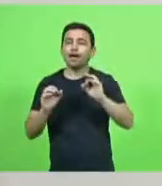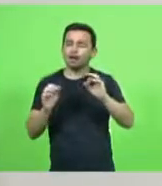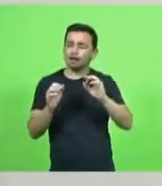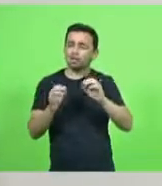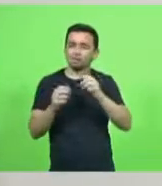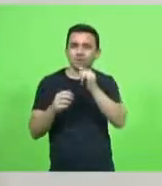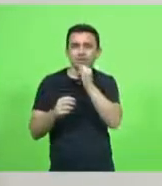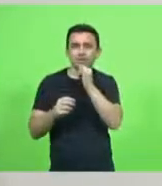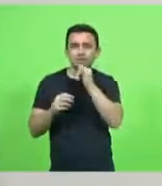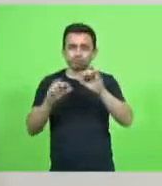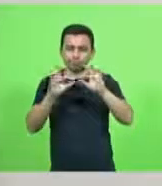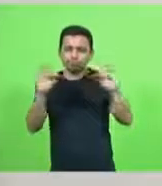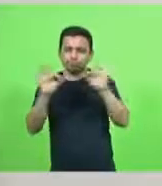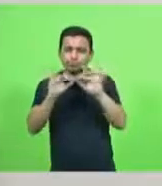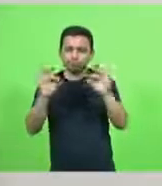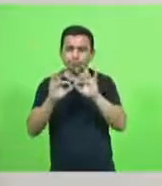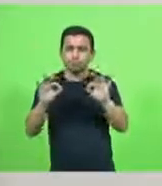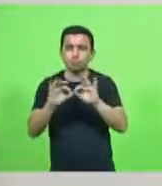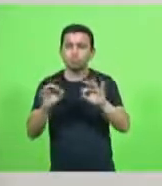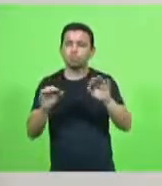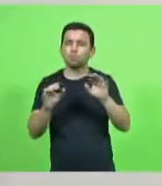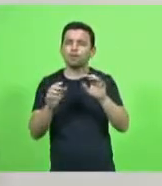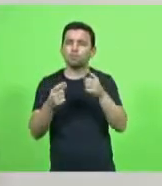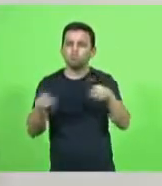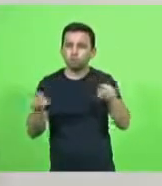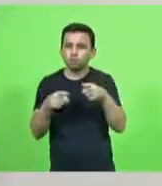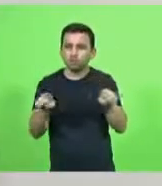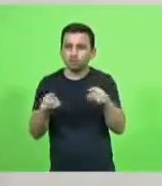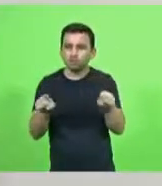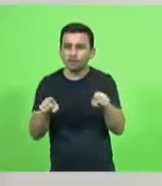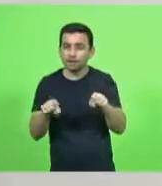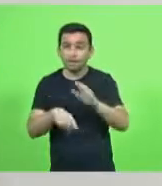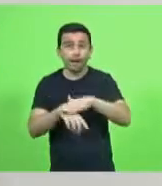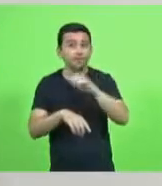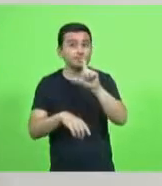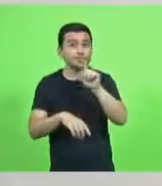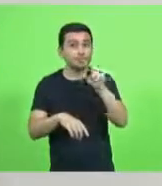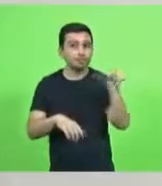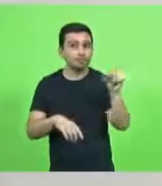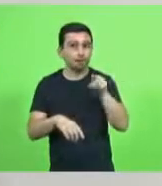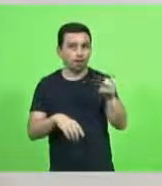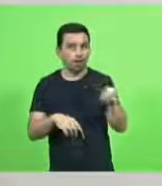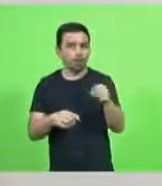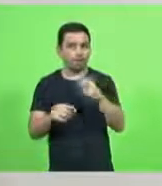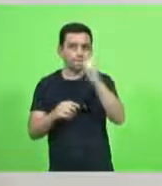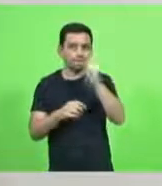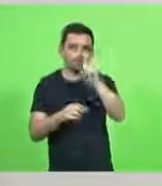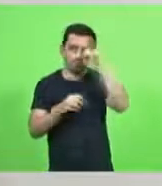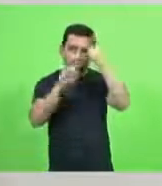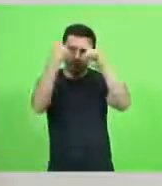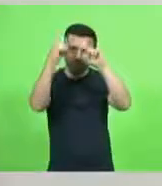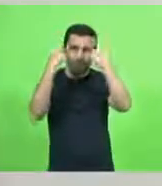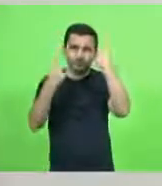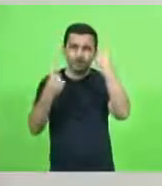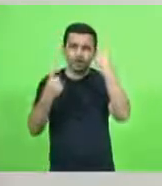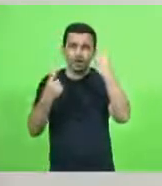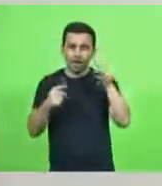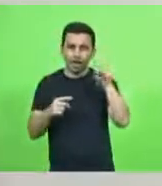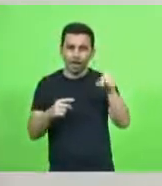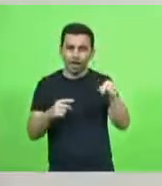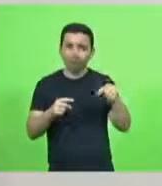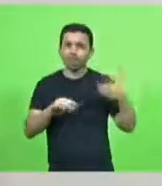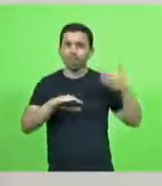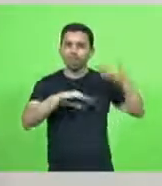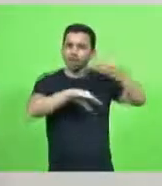ela é autora de mais de cem músicas e ela não esquecia então quando ela ia em uma das nossas casas que ela